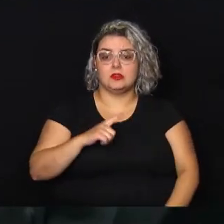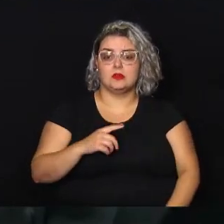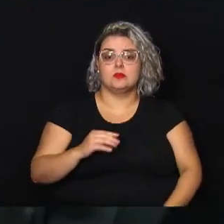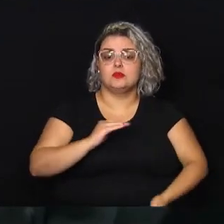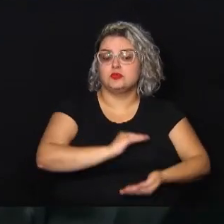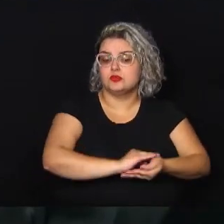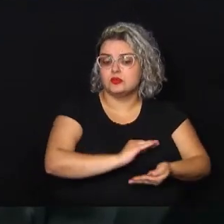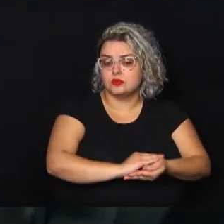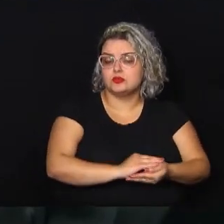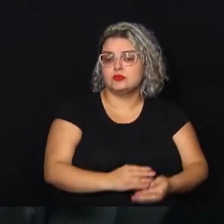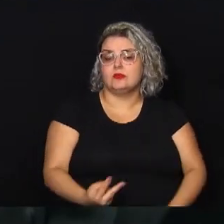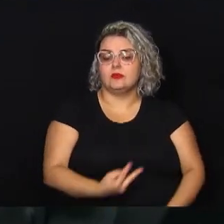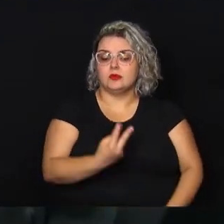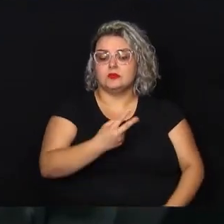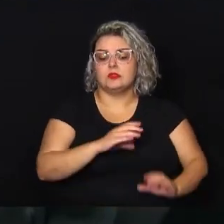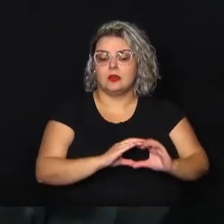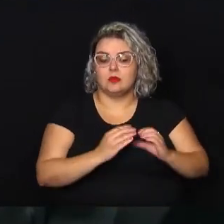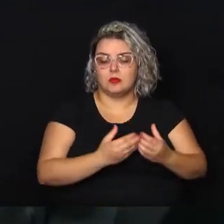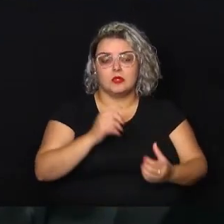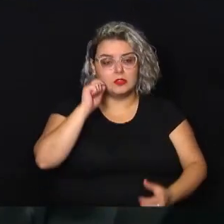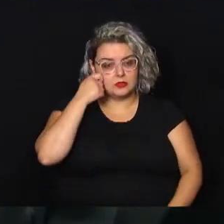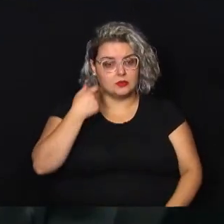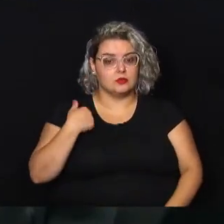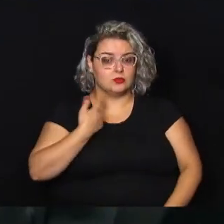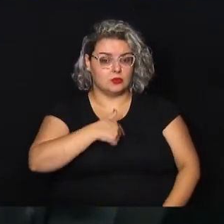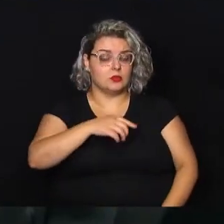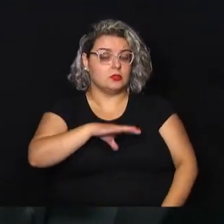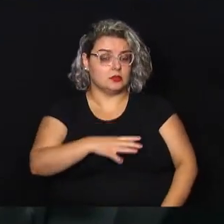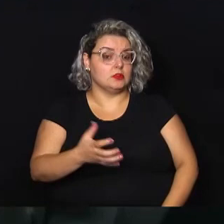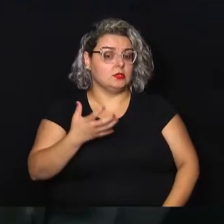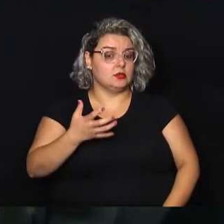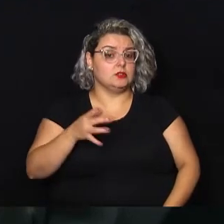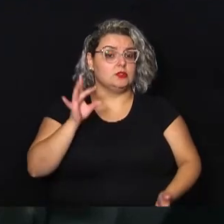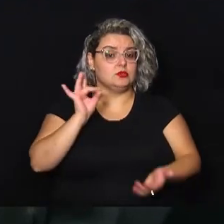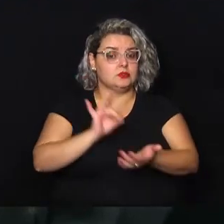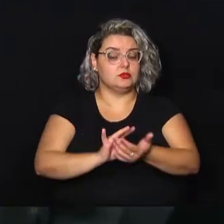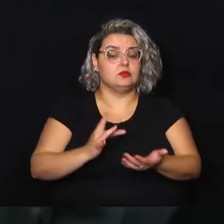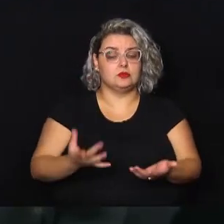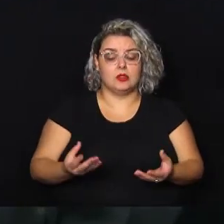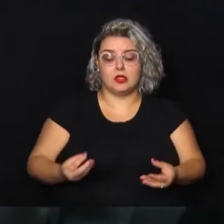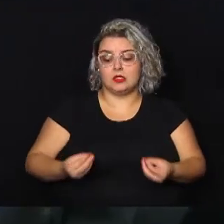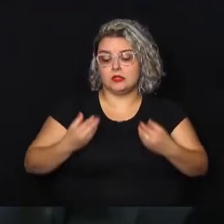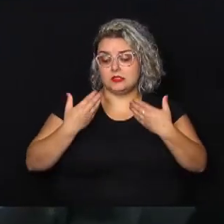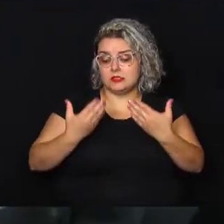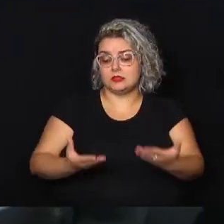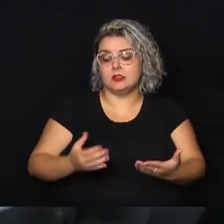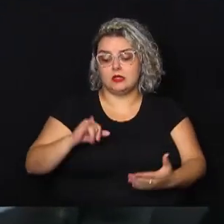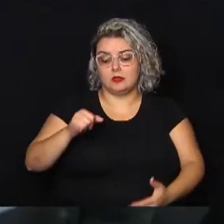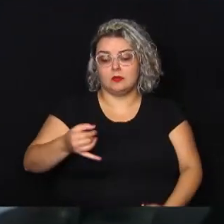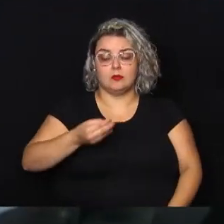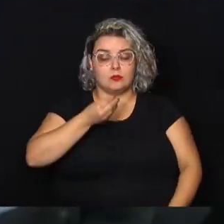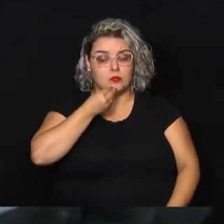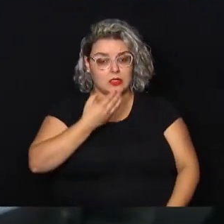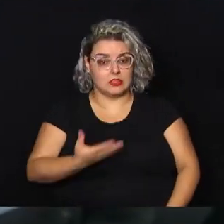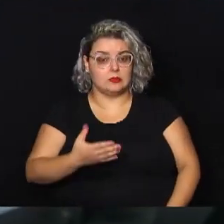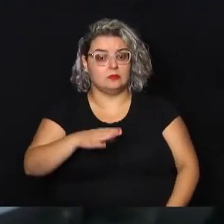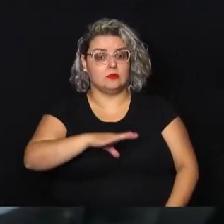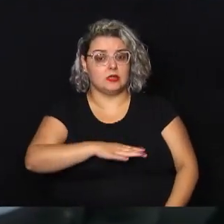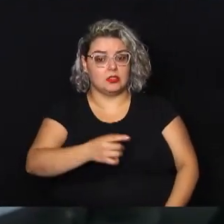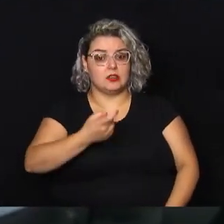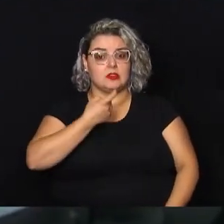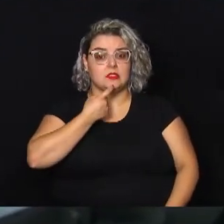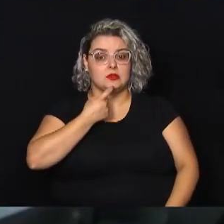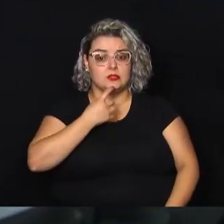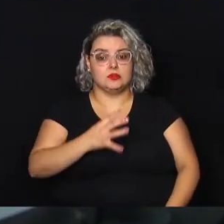Negra aqui no nosso município, então a gente queria, de fato, poder dar uma oportunidade para Campinas, né? De